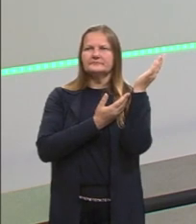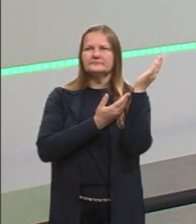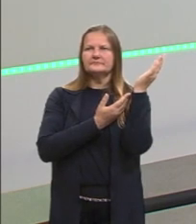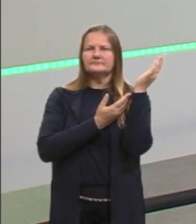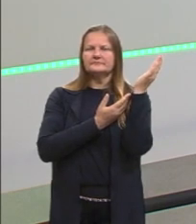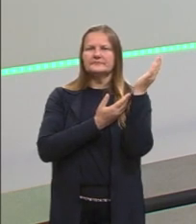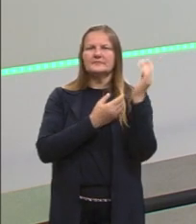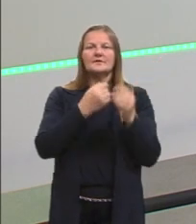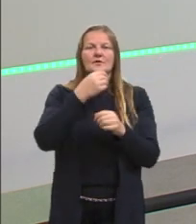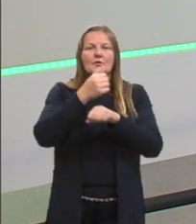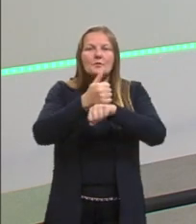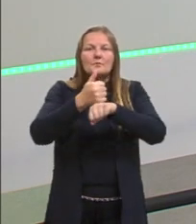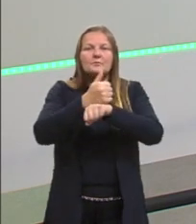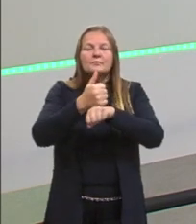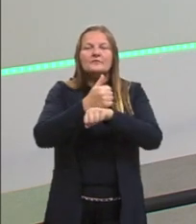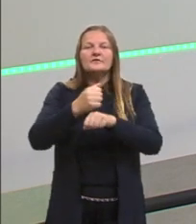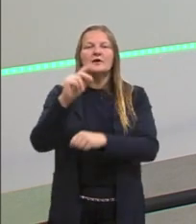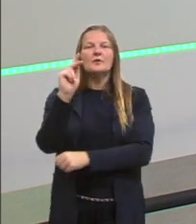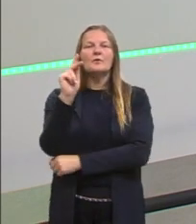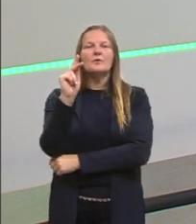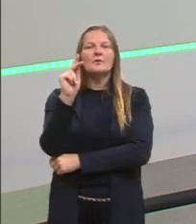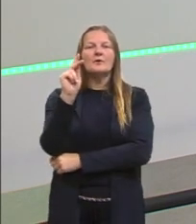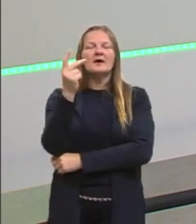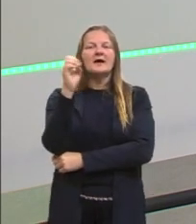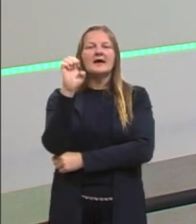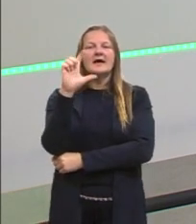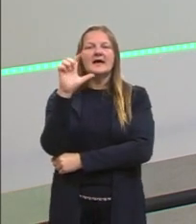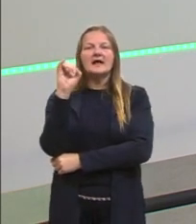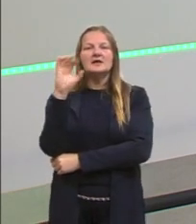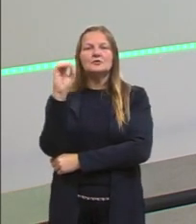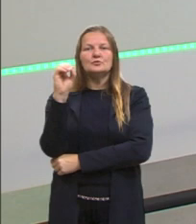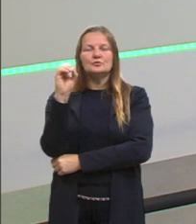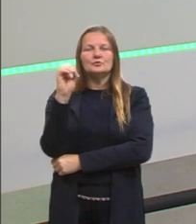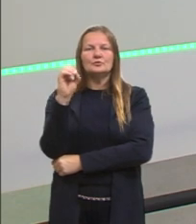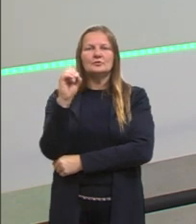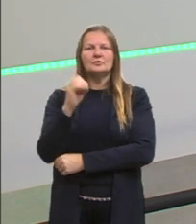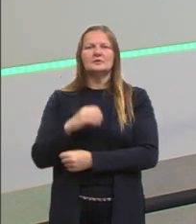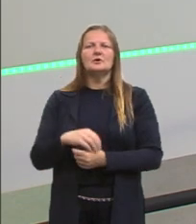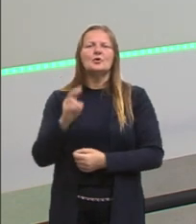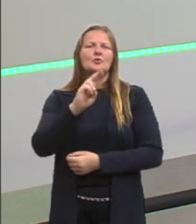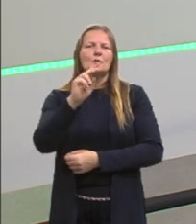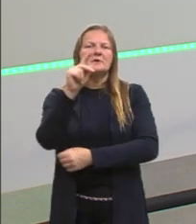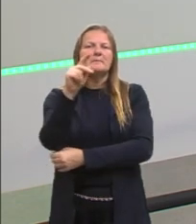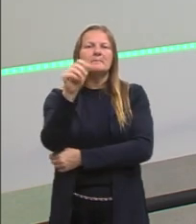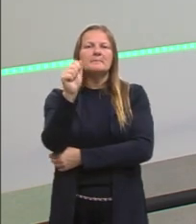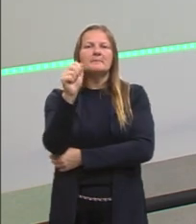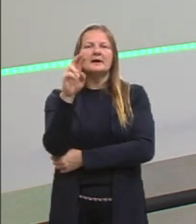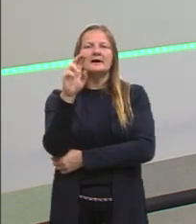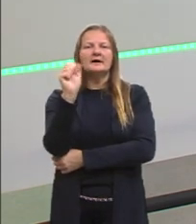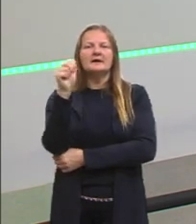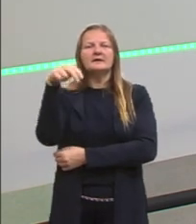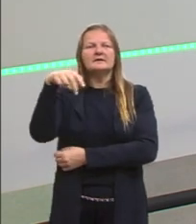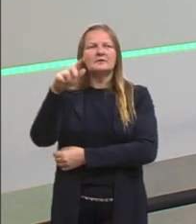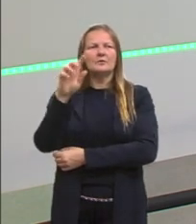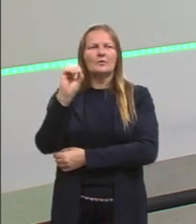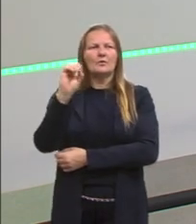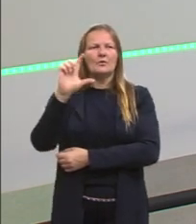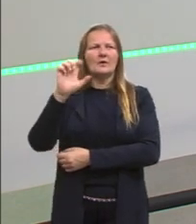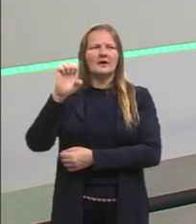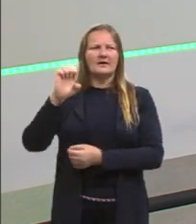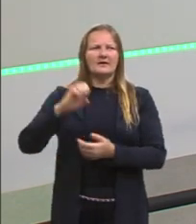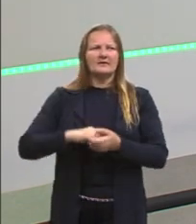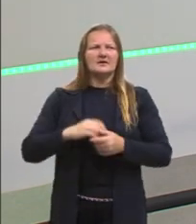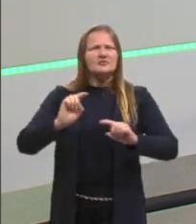muito, que é o Hélio Oitsica, e a obra é chamada Parangolé, onde o Oitsica, ele também desafia,